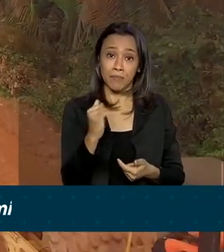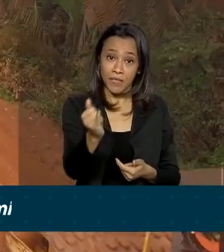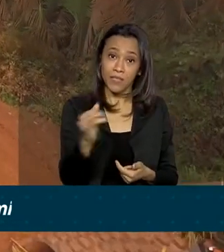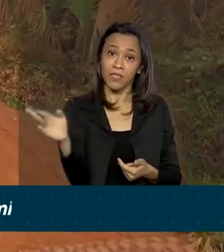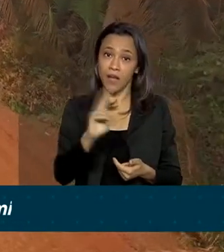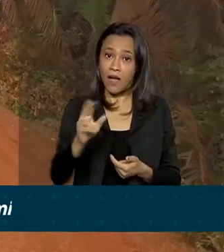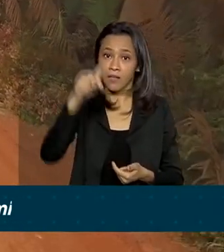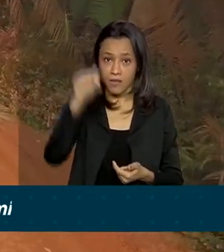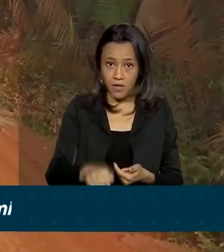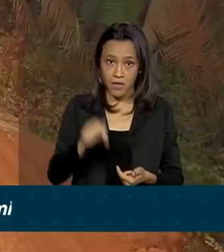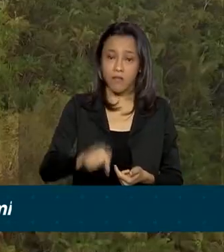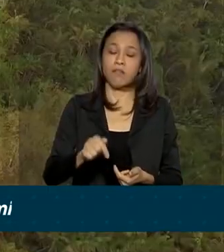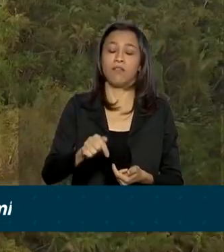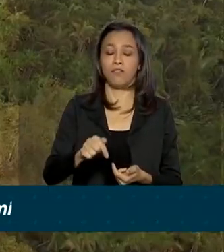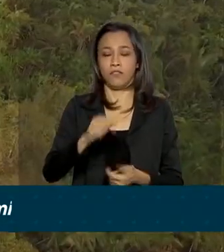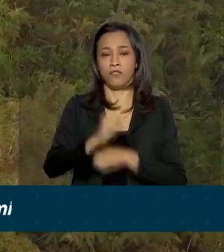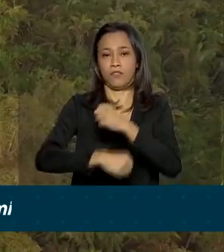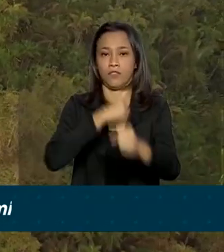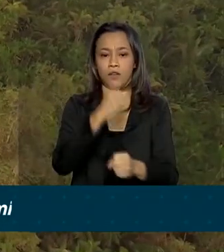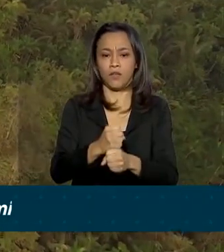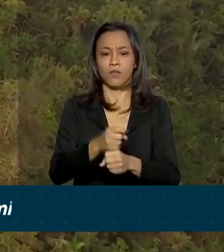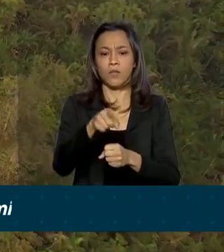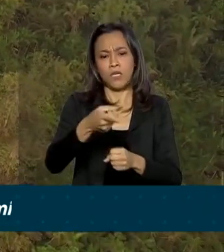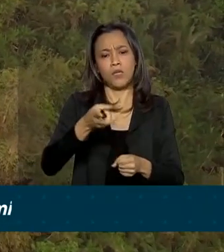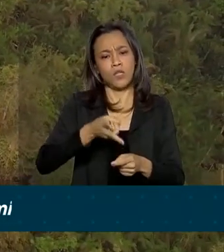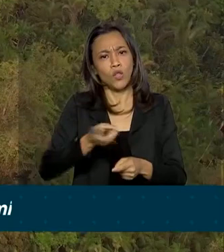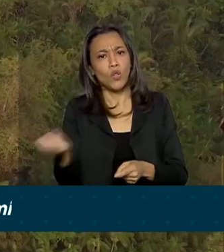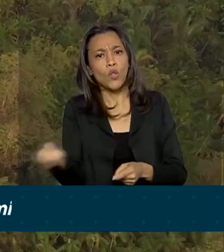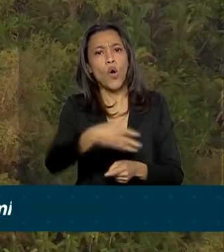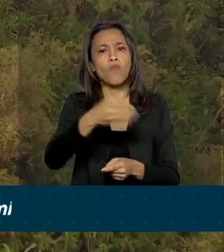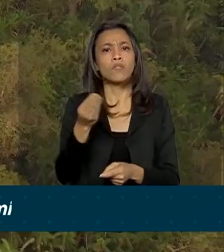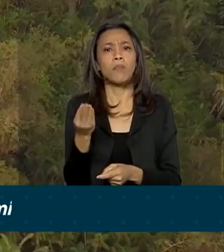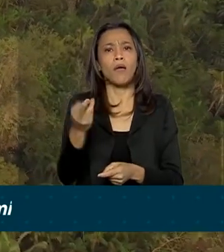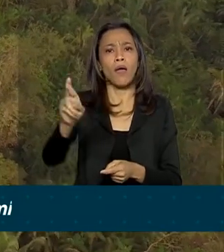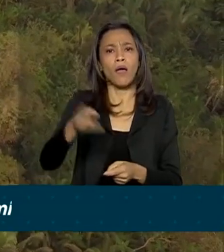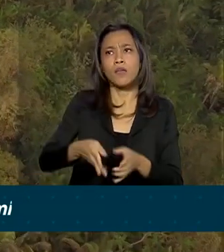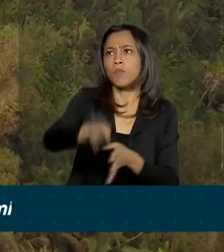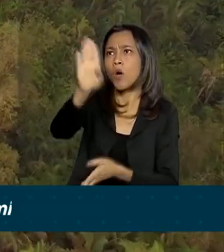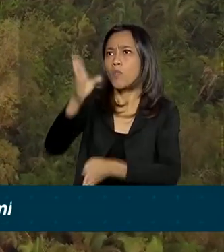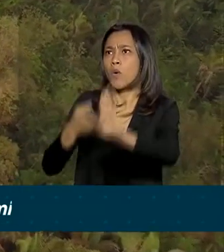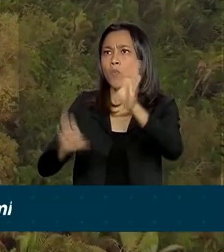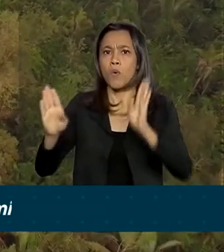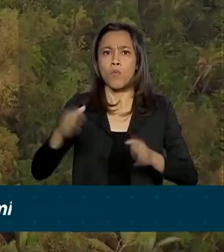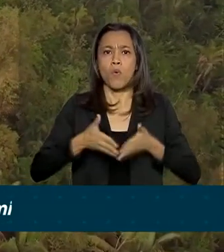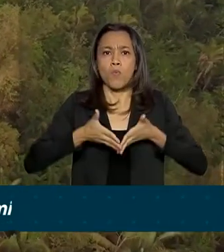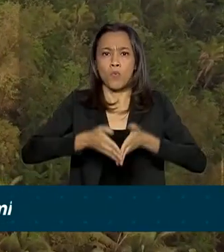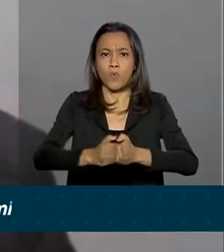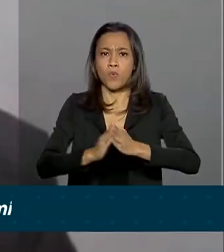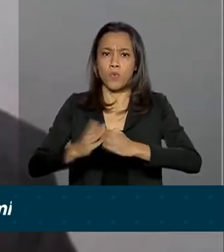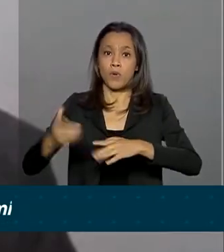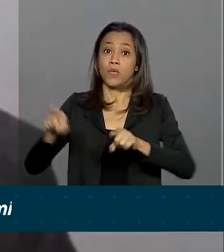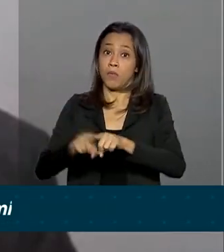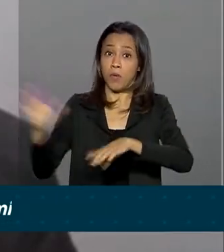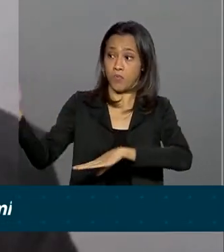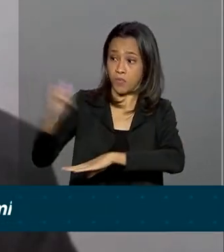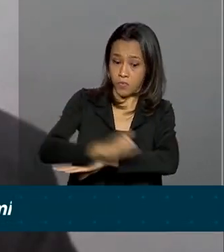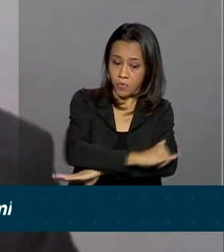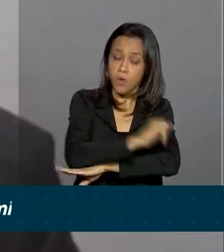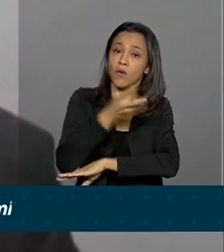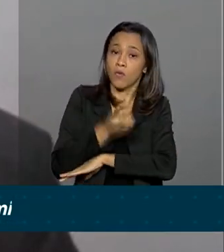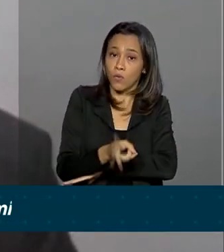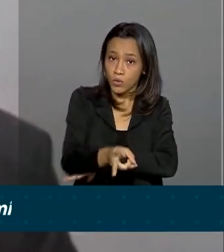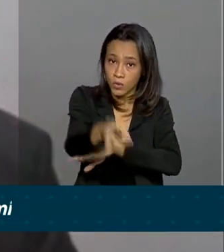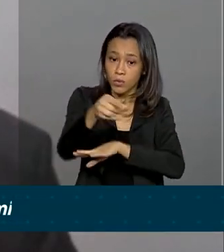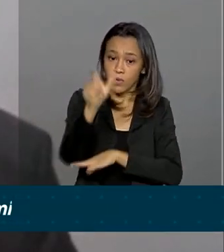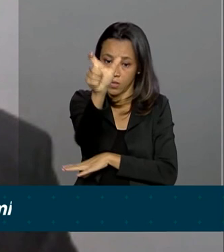neste ano. E o ritmo para conceder novas rodovias, portos e aeroportos será mantido, como explica o